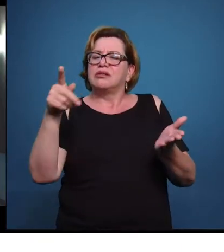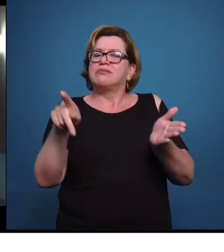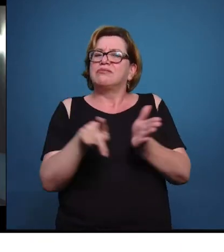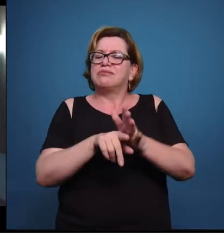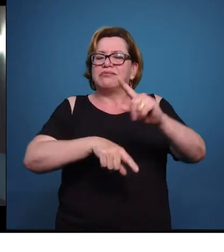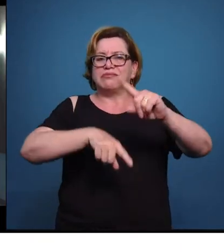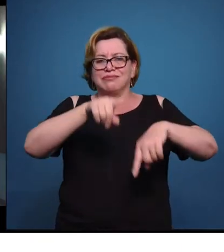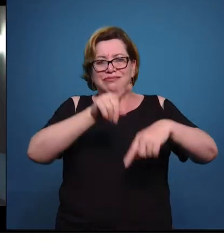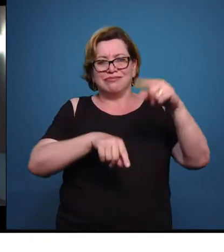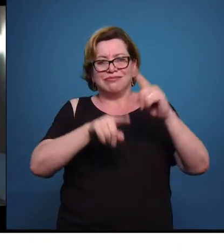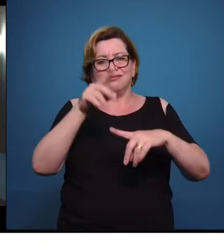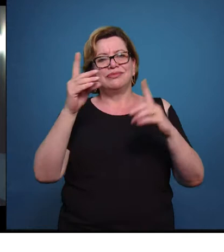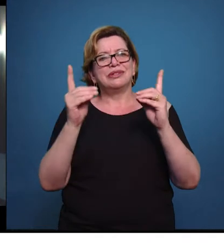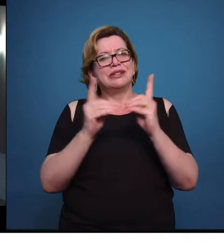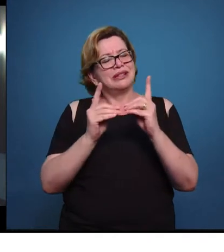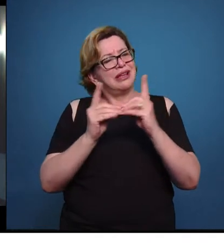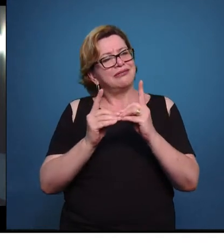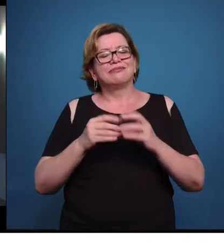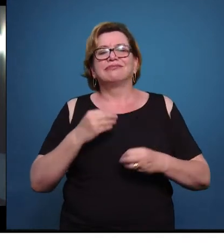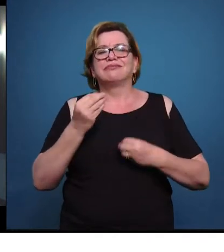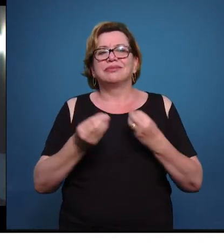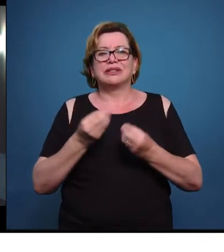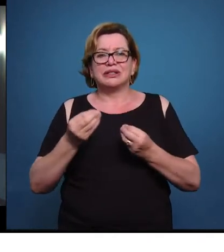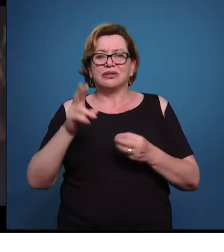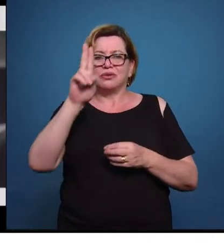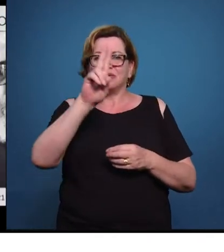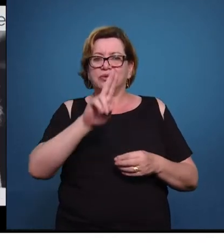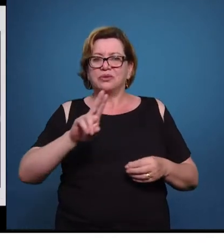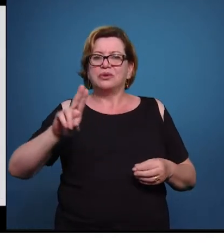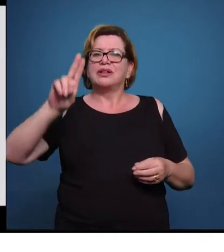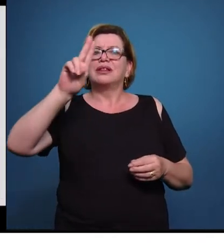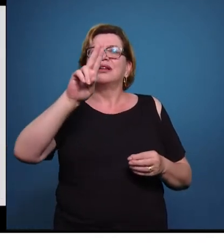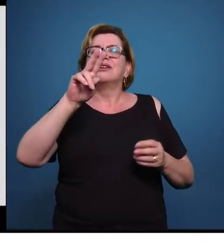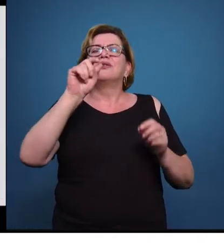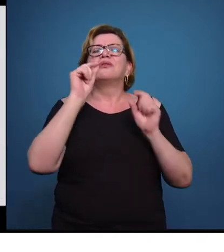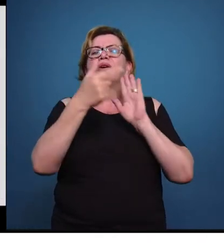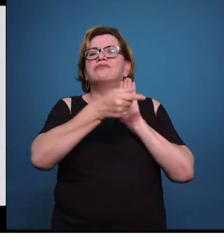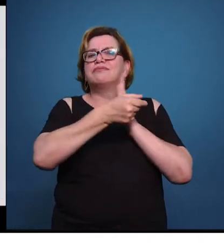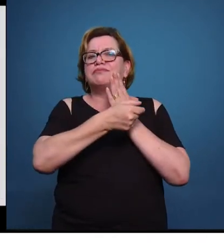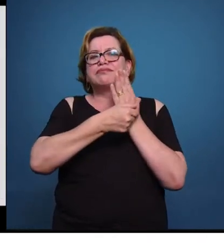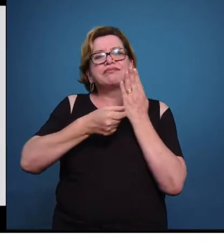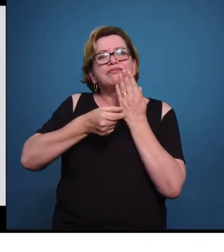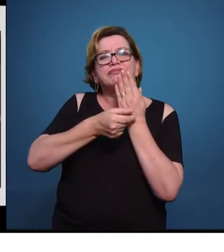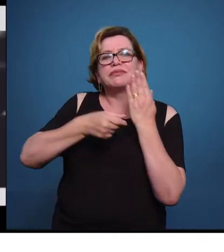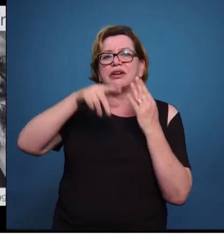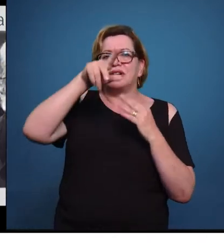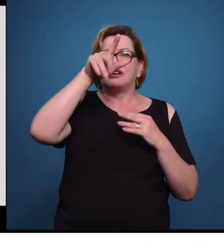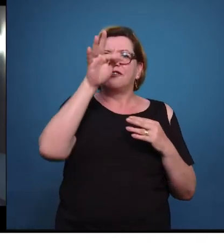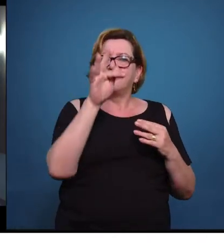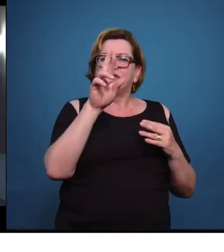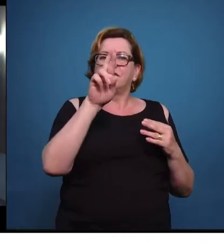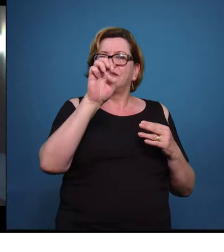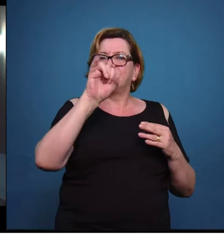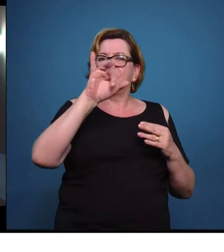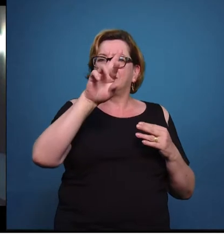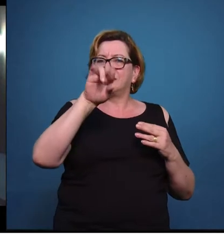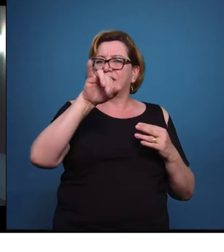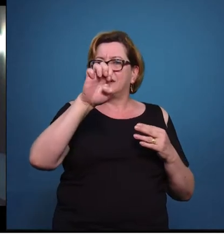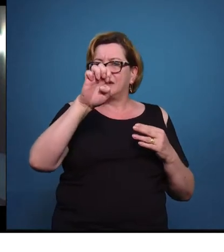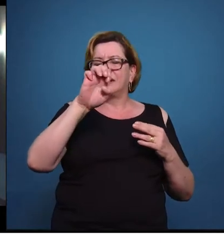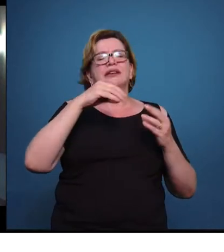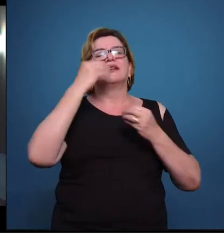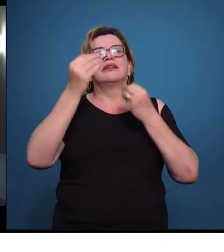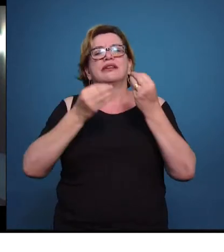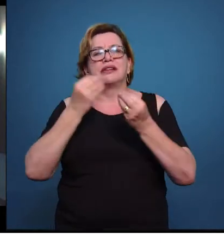sala de aula. Muito interessante. Ela usa como referencial teórico Paulo Freire e seus seguidores e ela